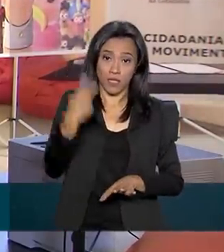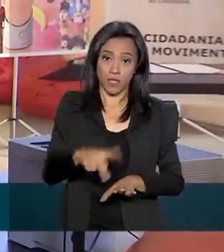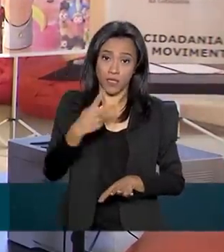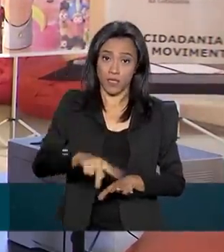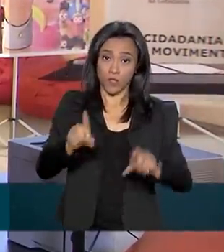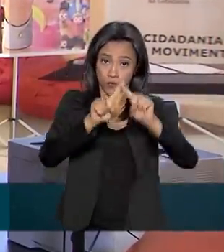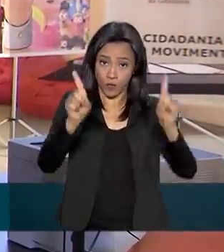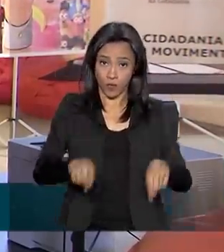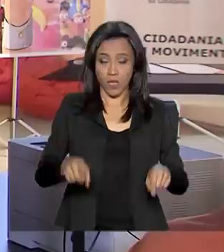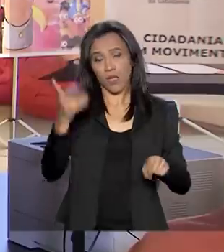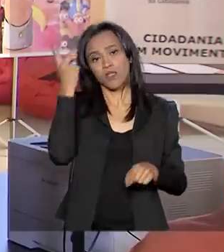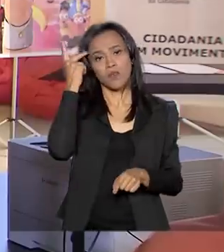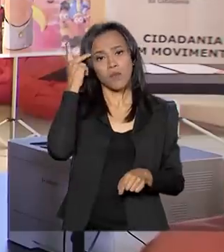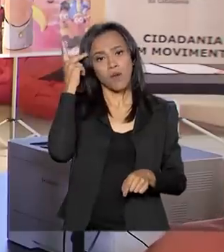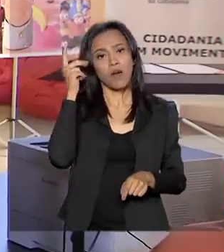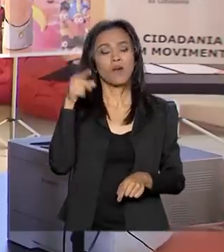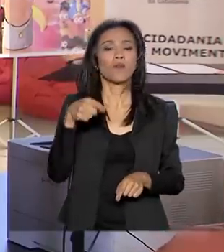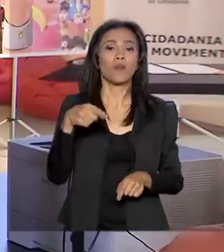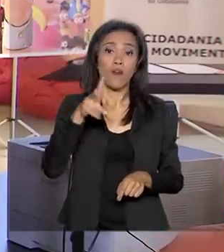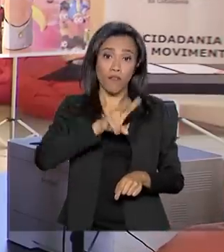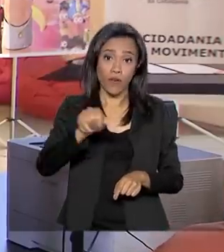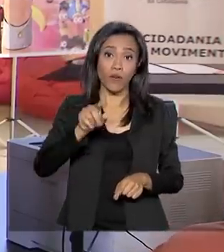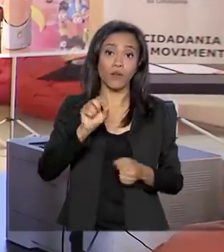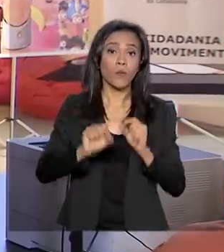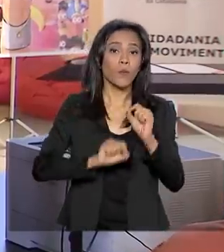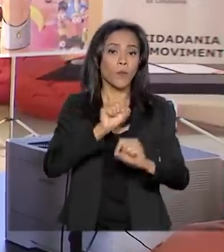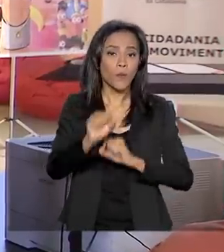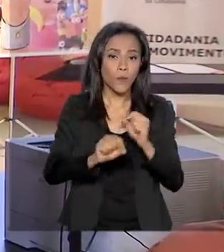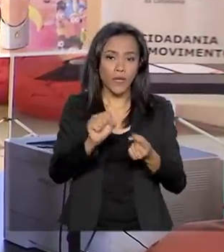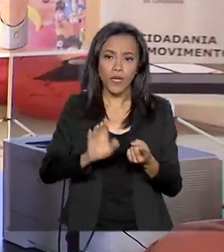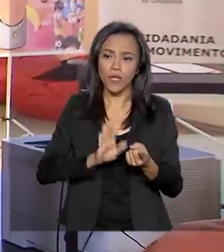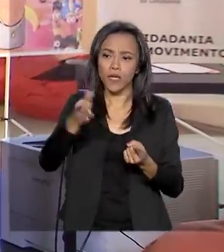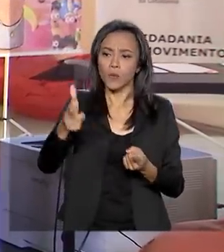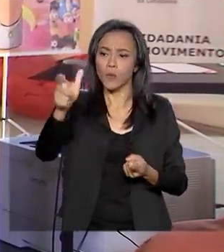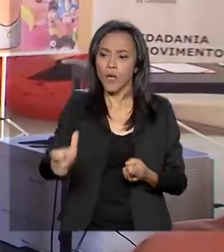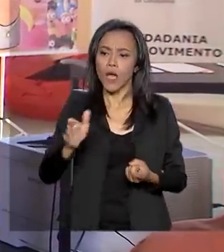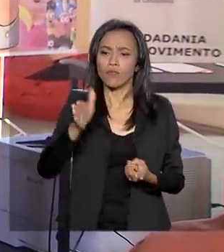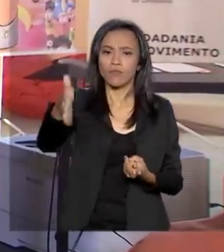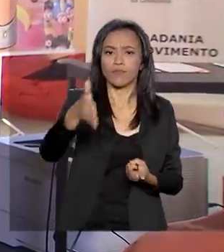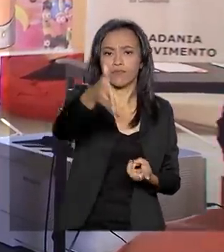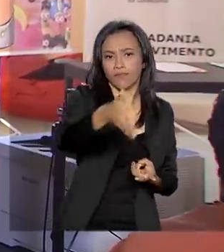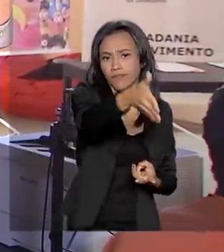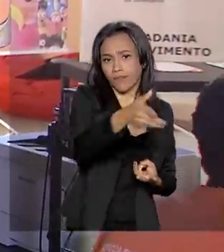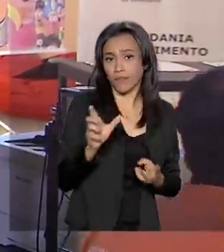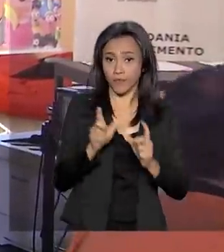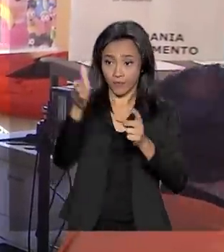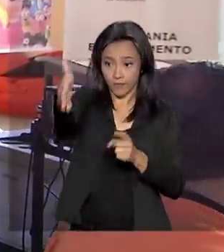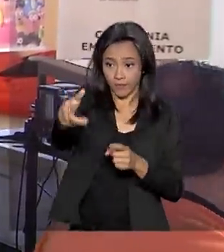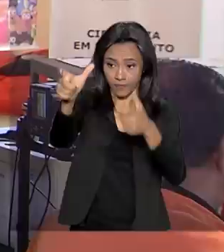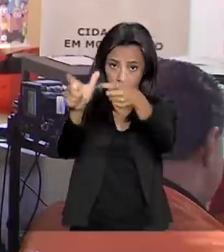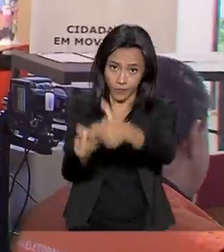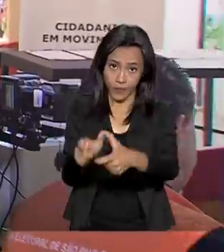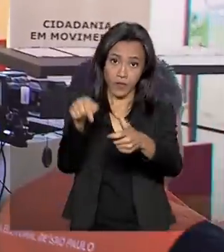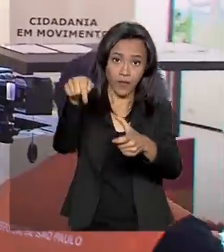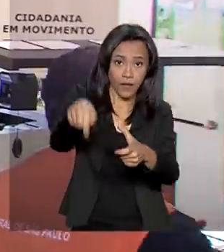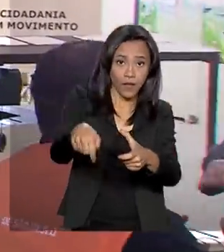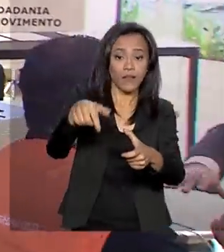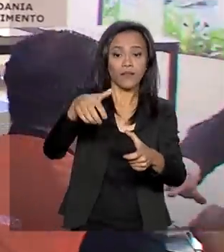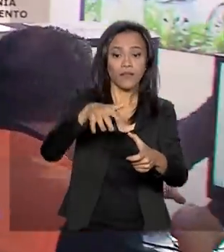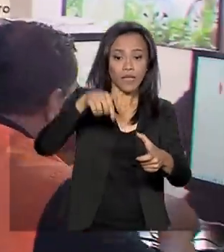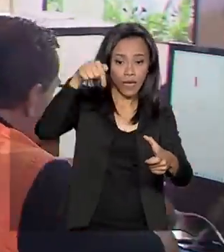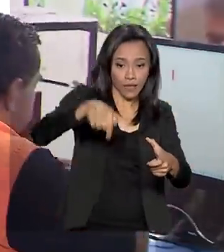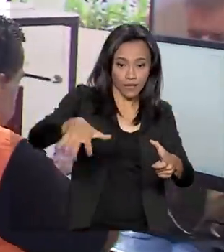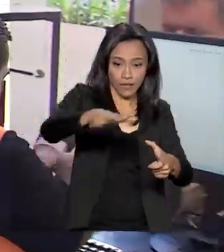estarão nesses Centros Integrados de Cidadania. Começando pelo Centro Integrado de Cidadania, aqui